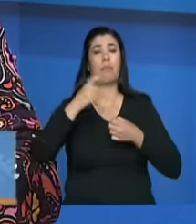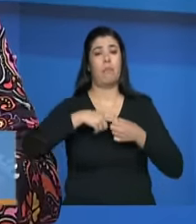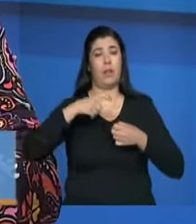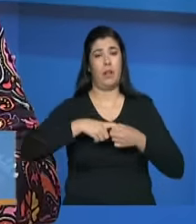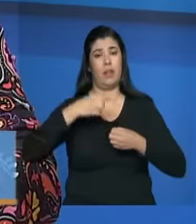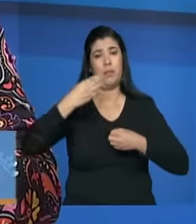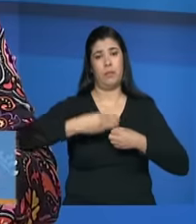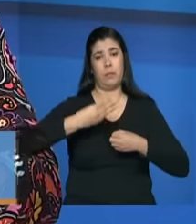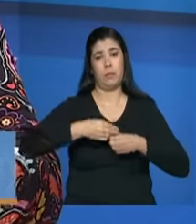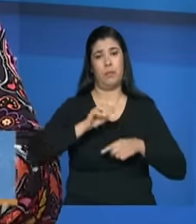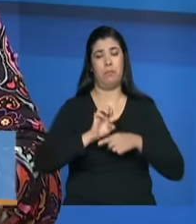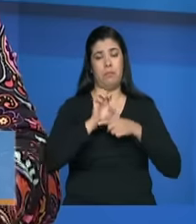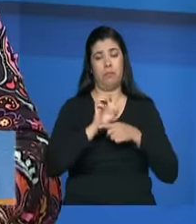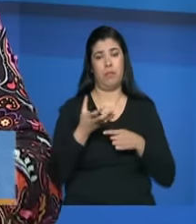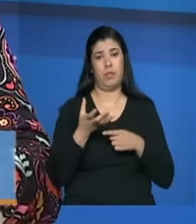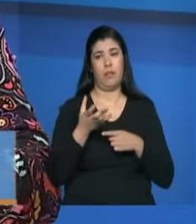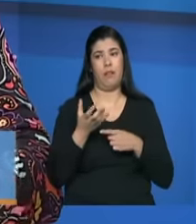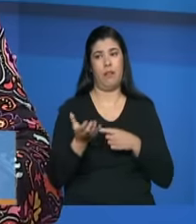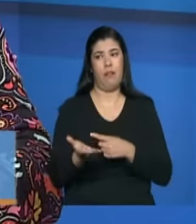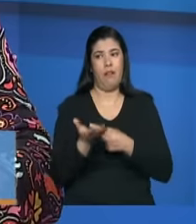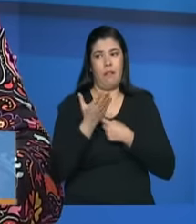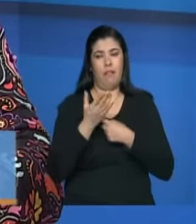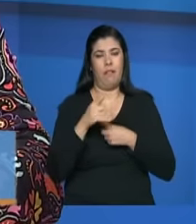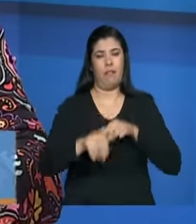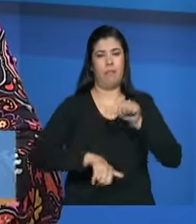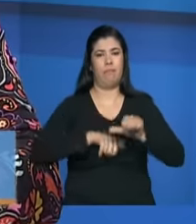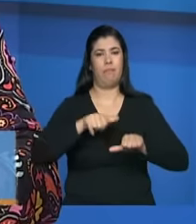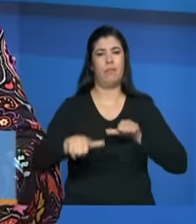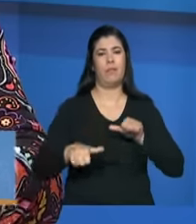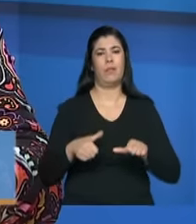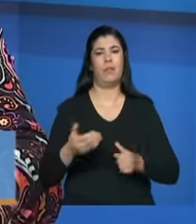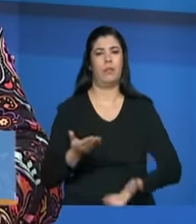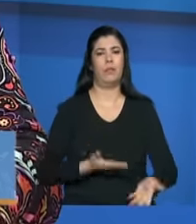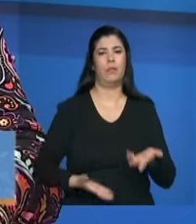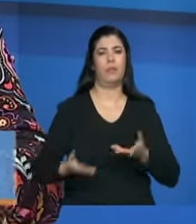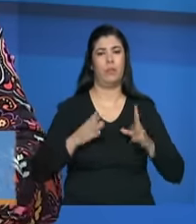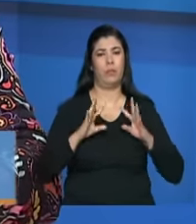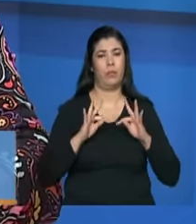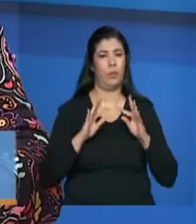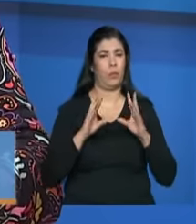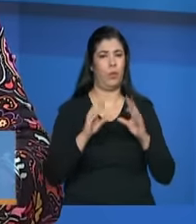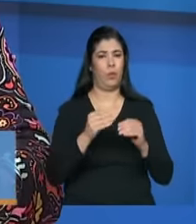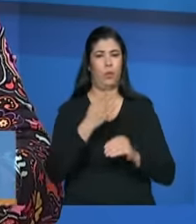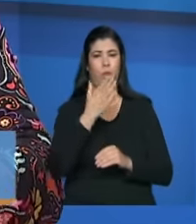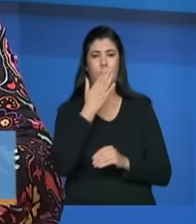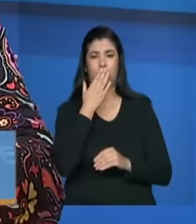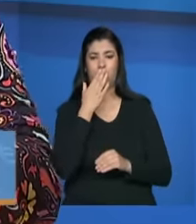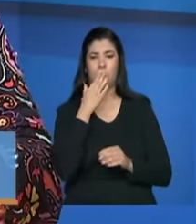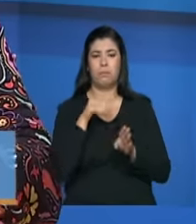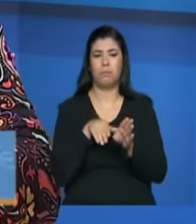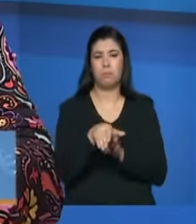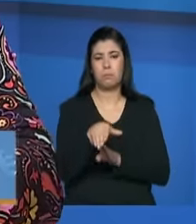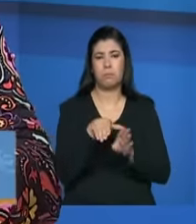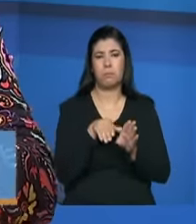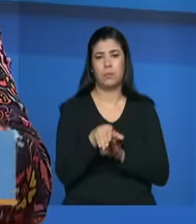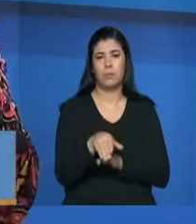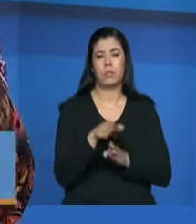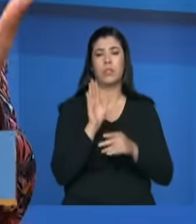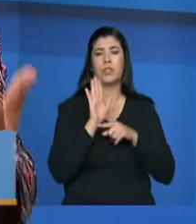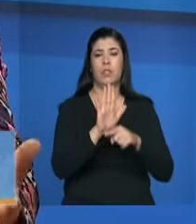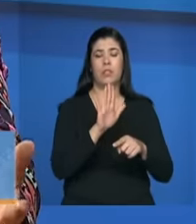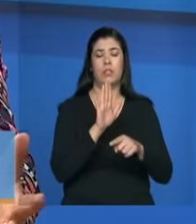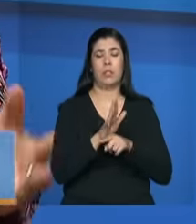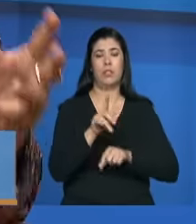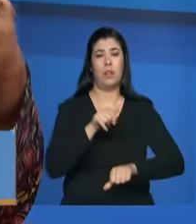essa mudança de olhar para os serviços porque todas as nossas orientações elas caminham para isso para essa